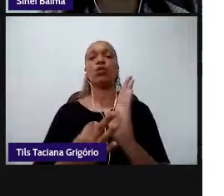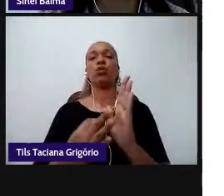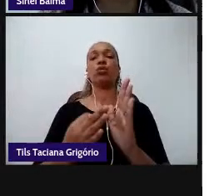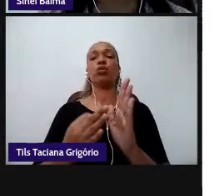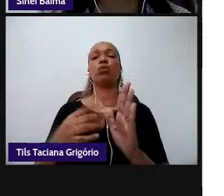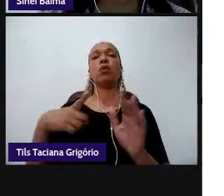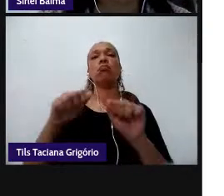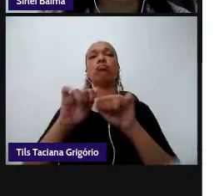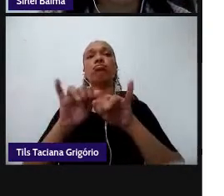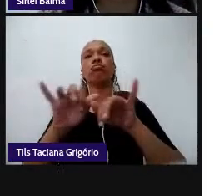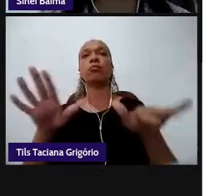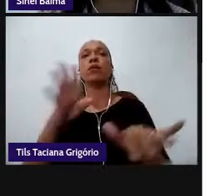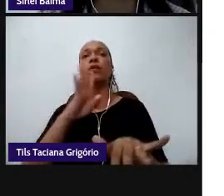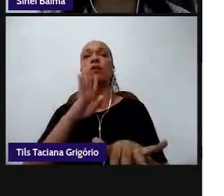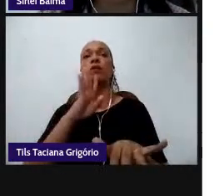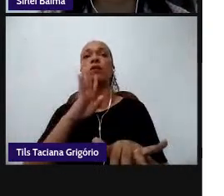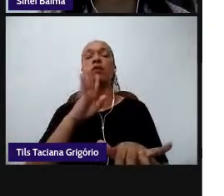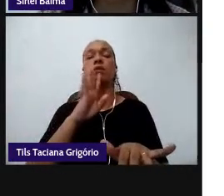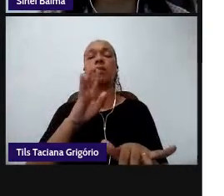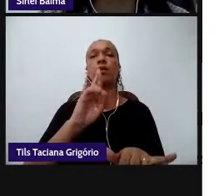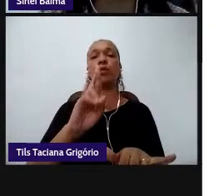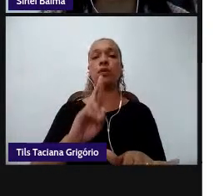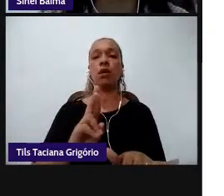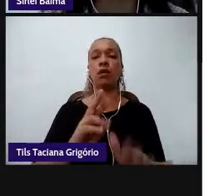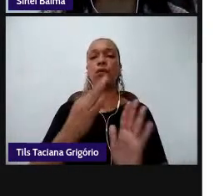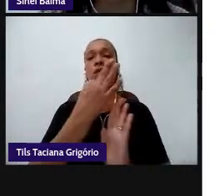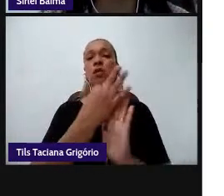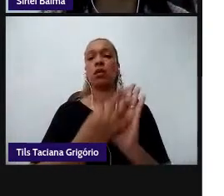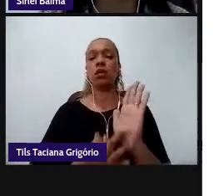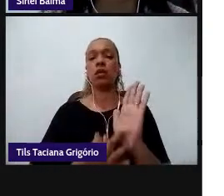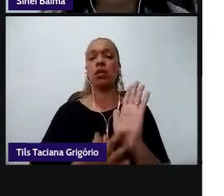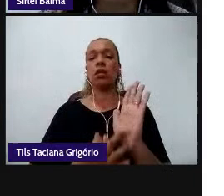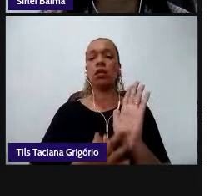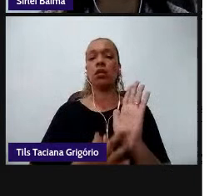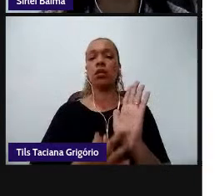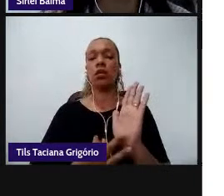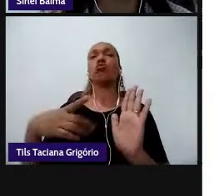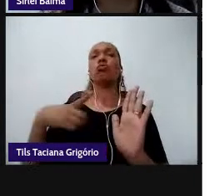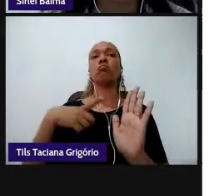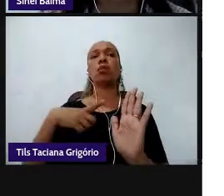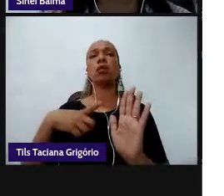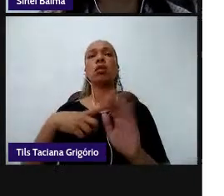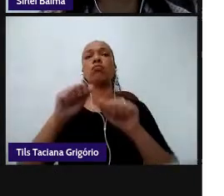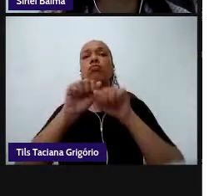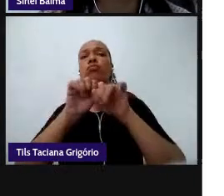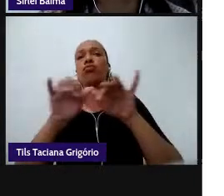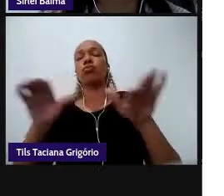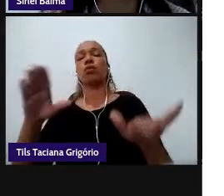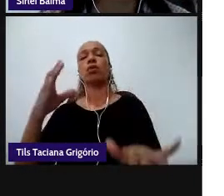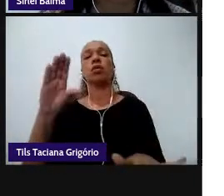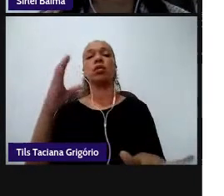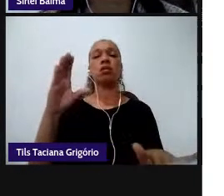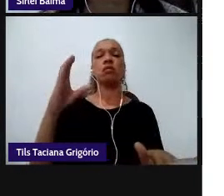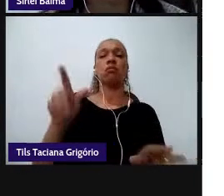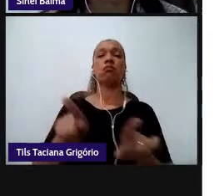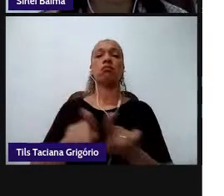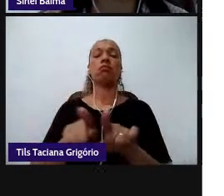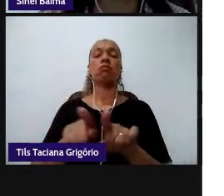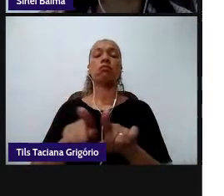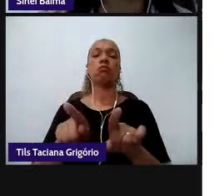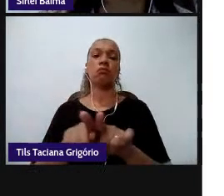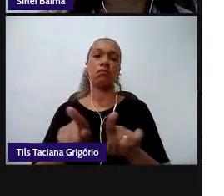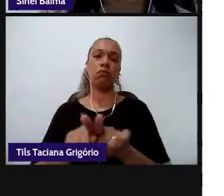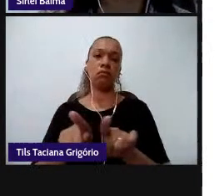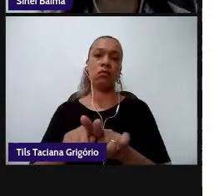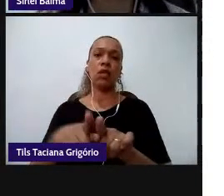pesquisas texto monográfico ensaio artigos de divulgação científica verbete de enciclopédia colaborativo ou